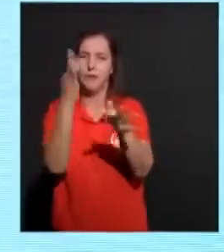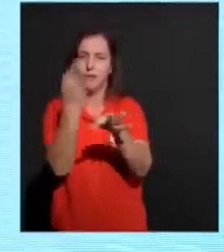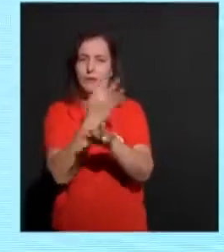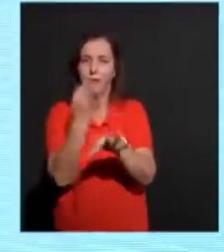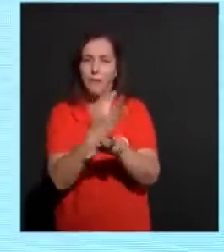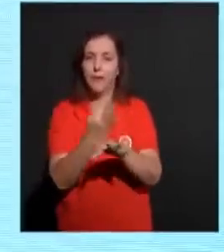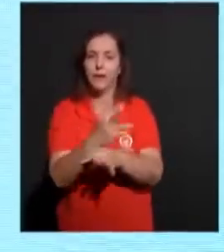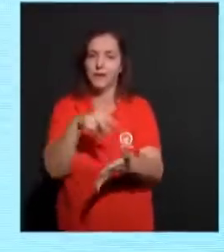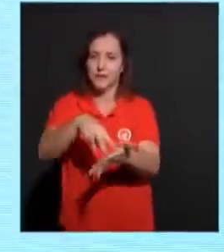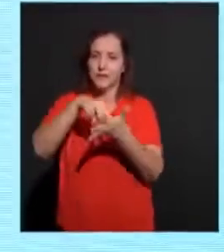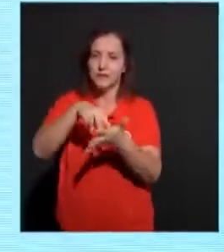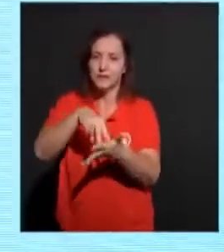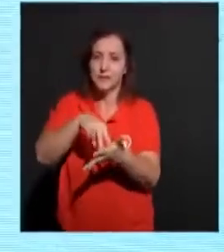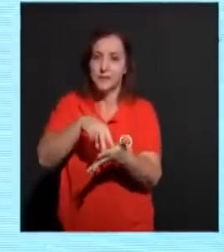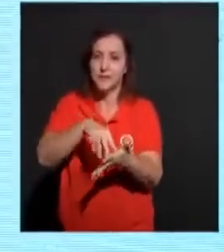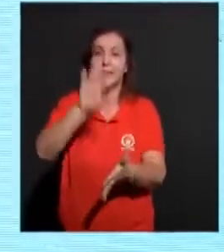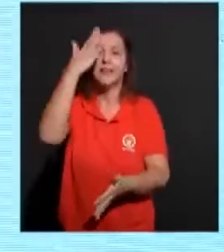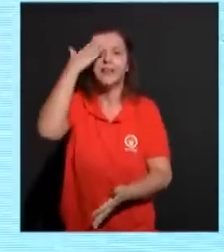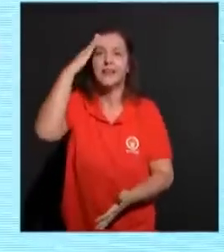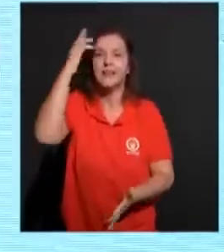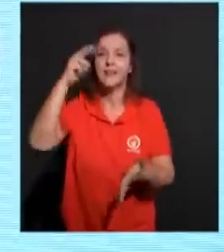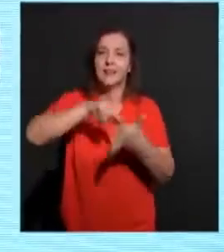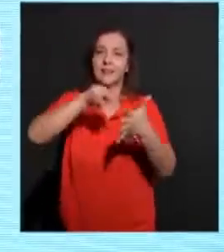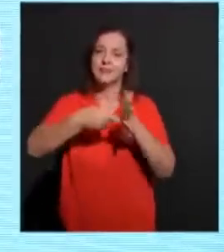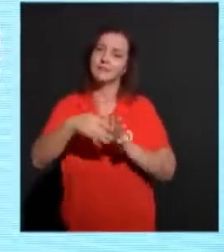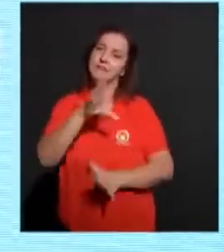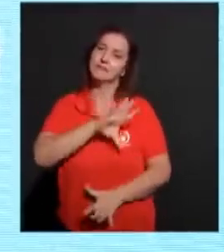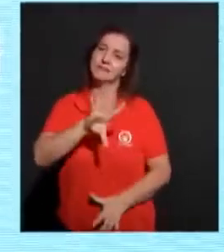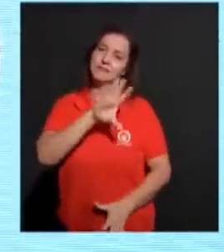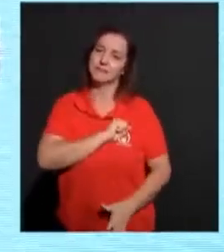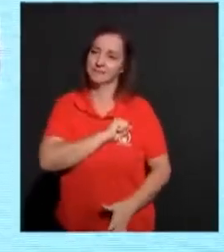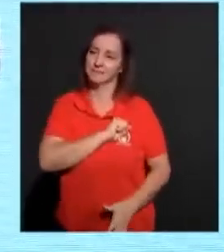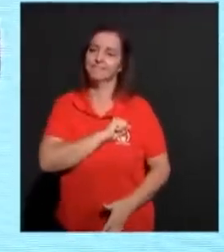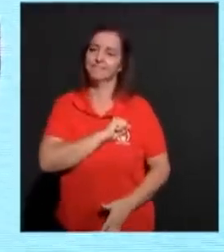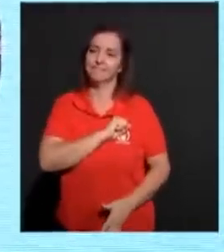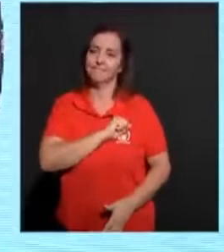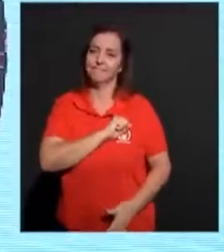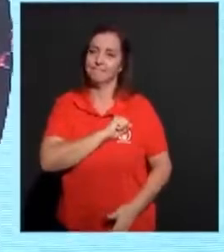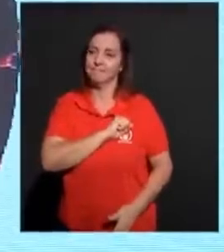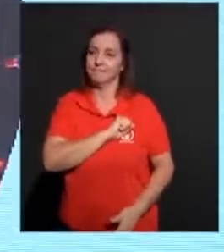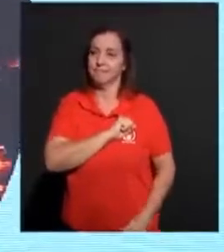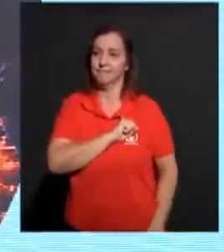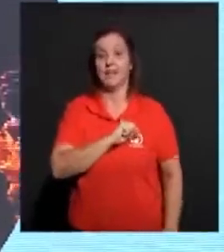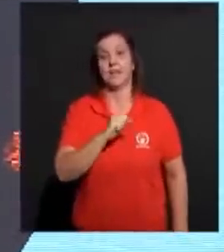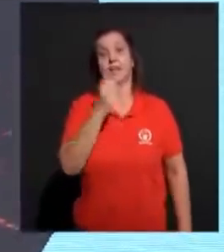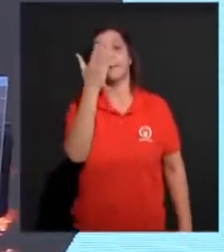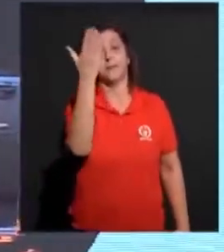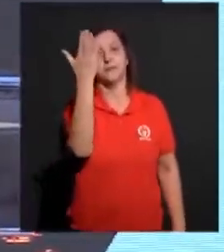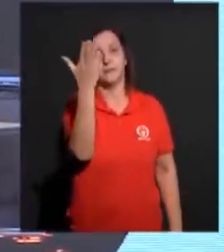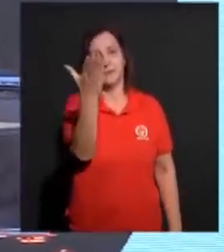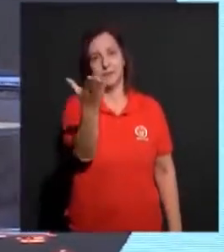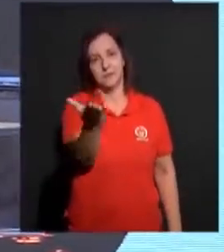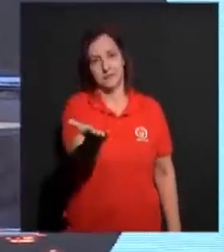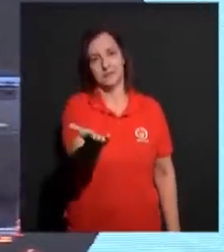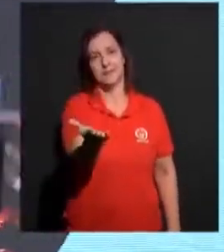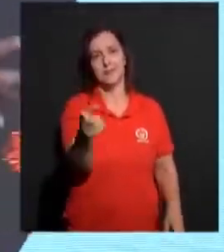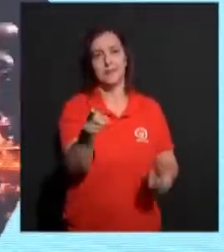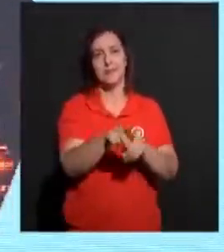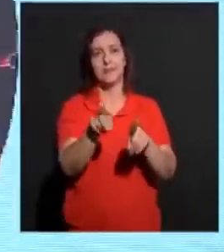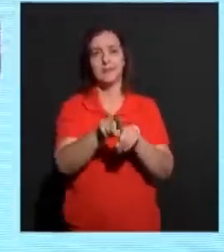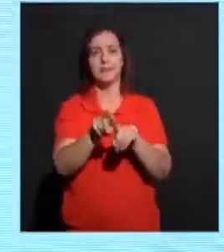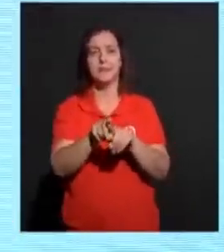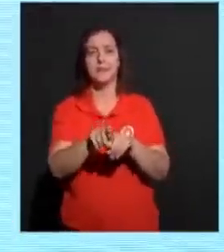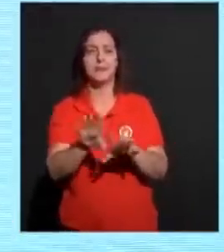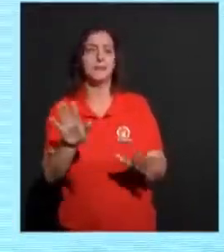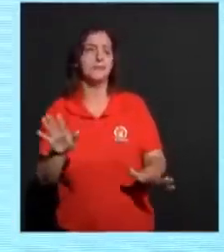firme. Entenda o que é o amor. E para você. Meu querido. Que talvez estava num